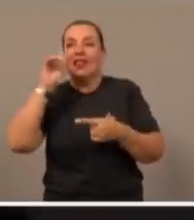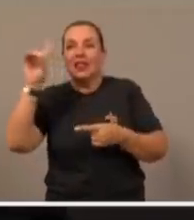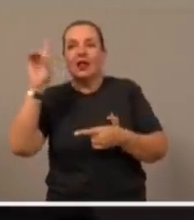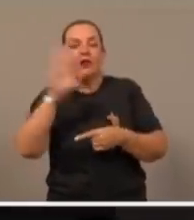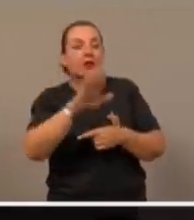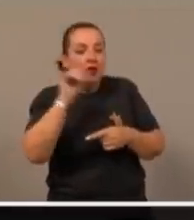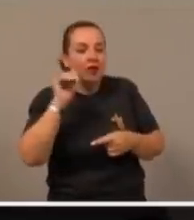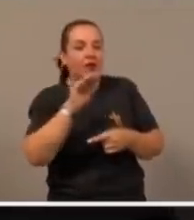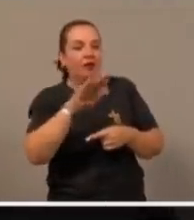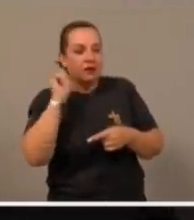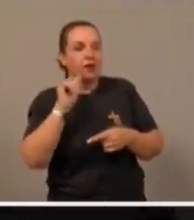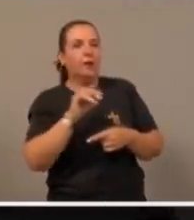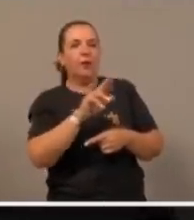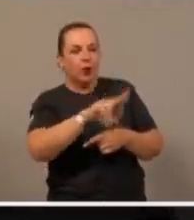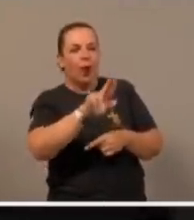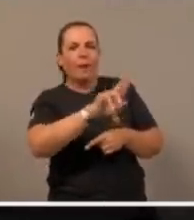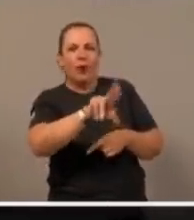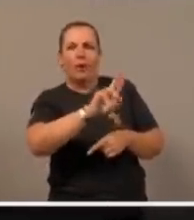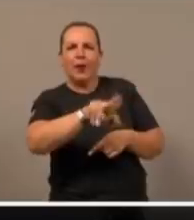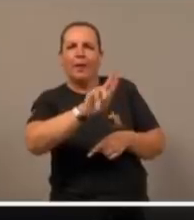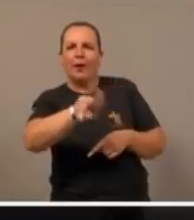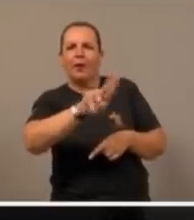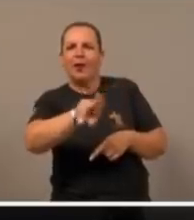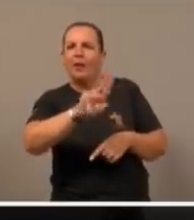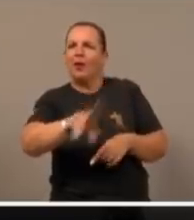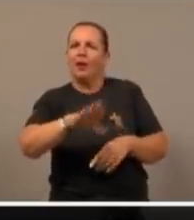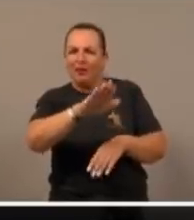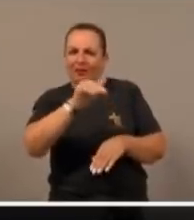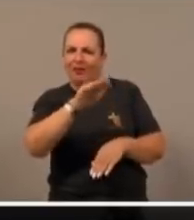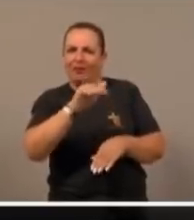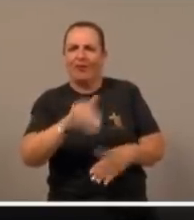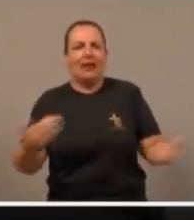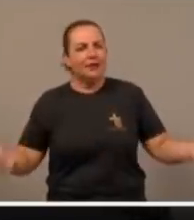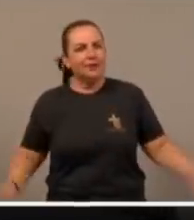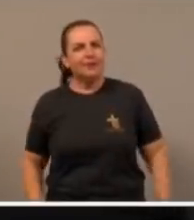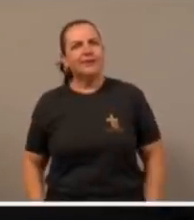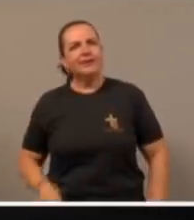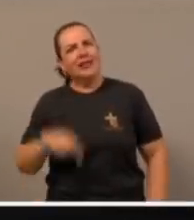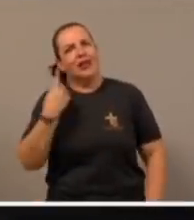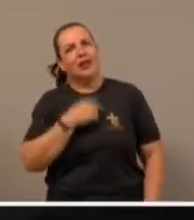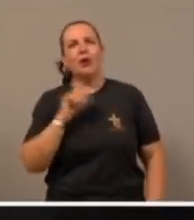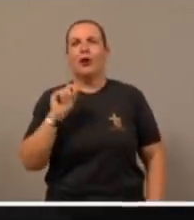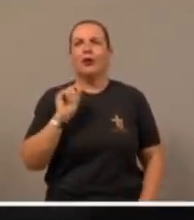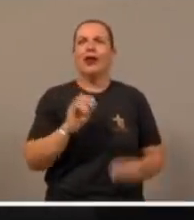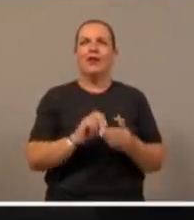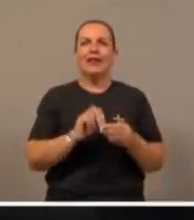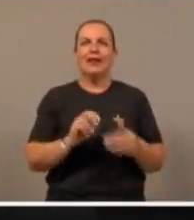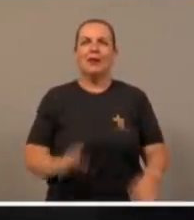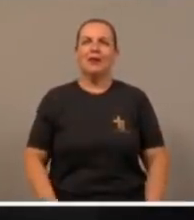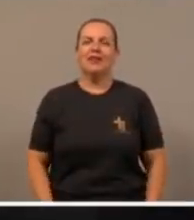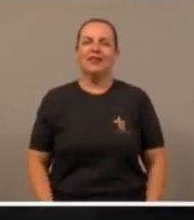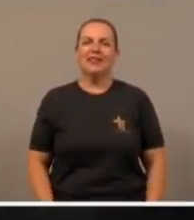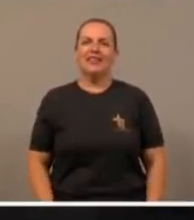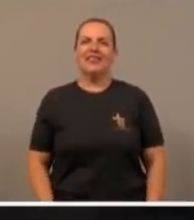Reginaldo, Cleusa, Línea, José, José, José, e fica,